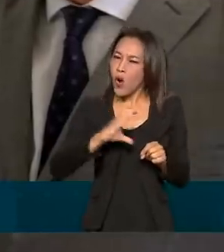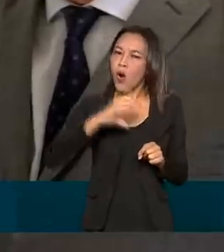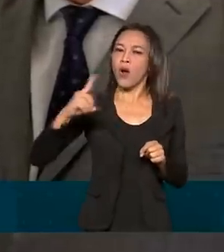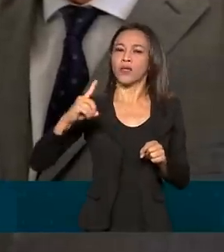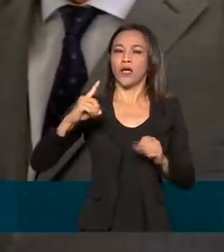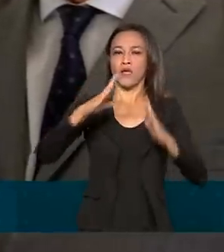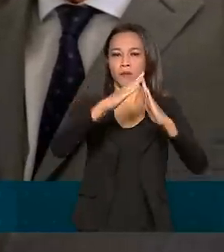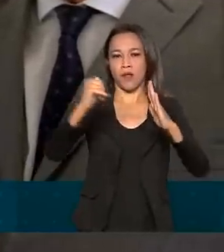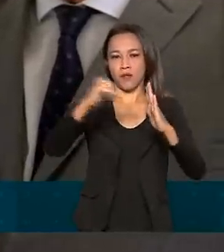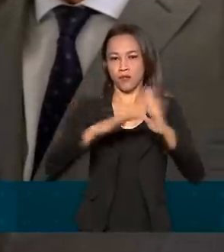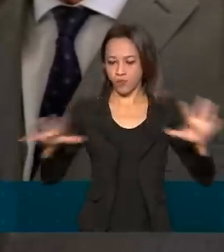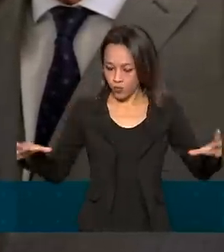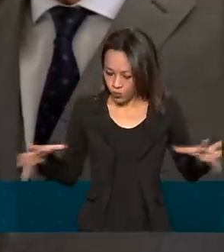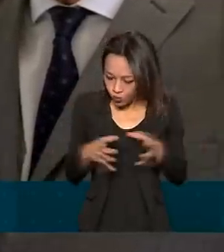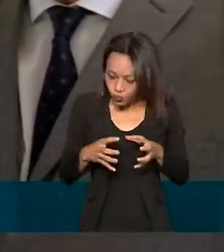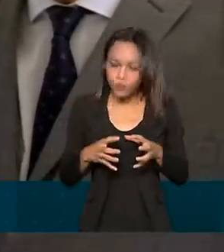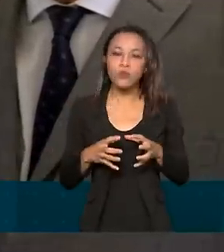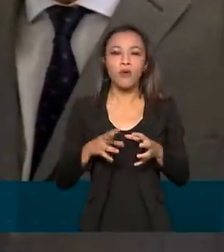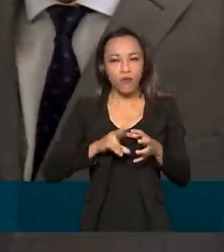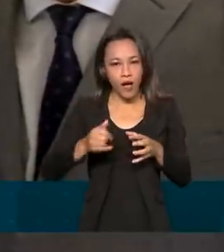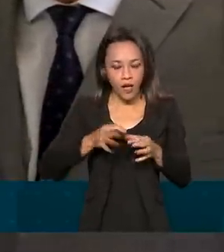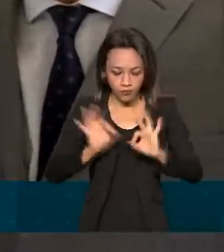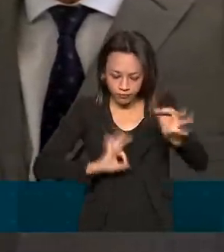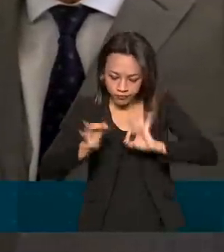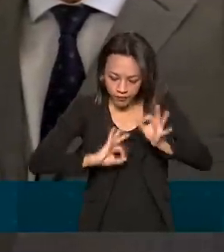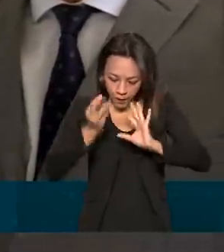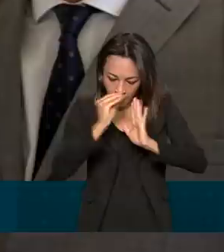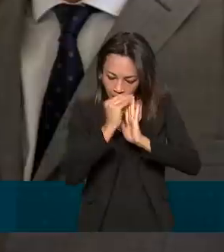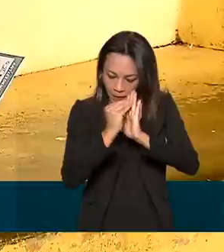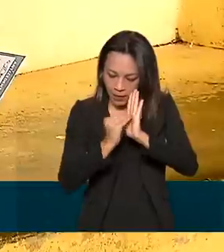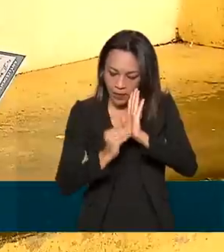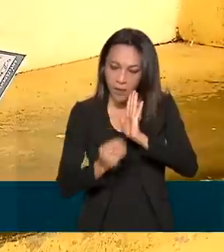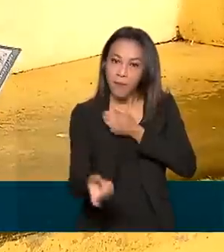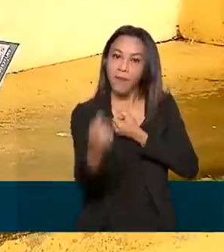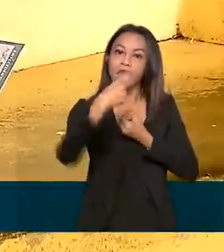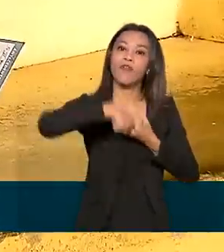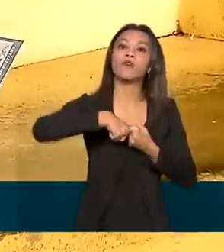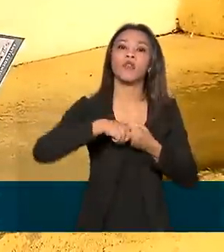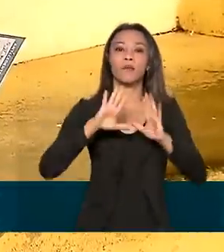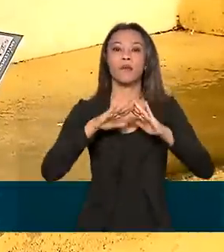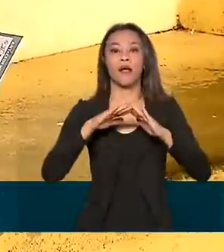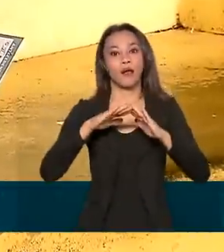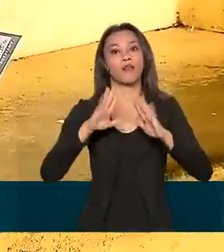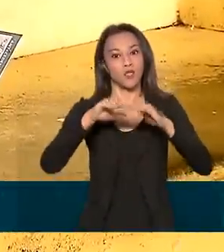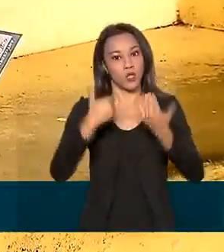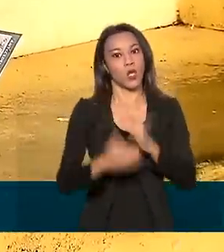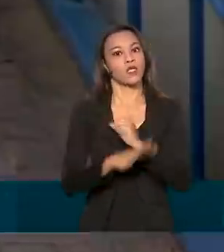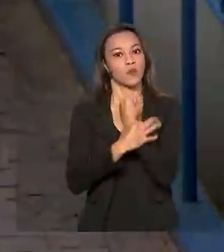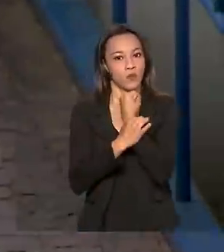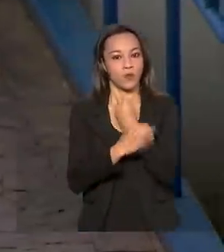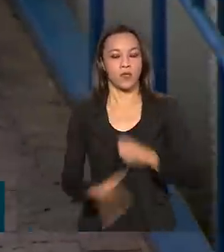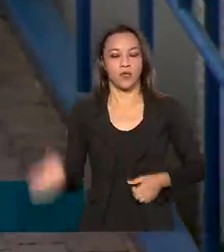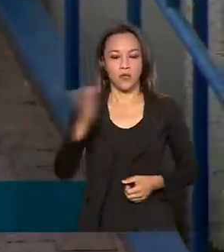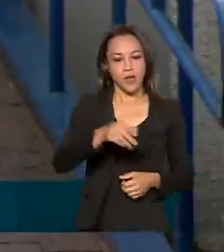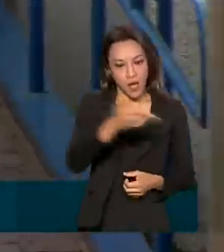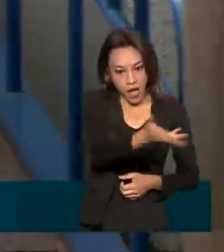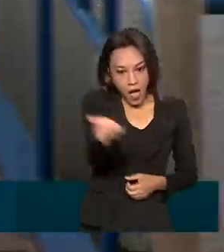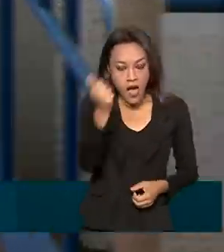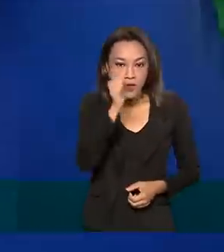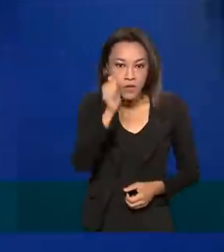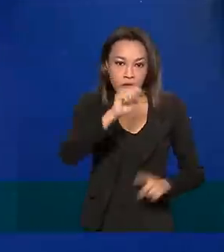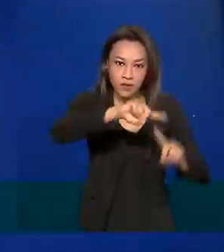da Presidência da República, estabelecendo as regras para o retorno seguro. Quanto à imunização de grávidas contra a Covid-19,